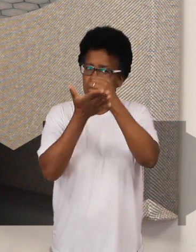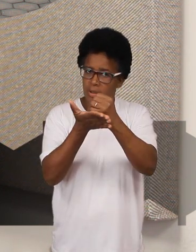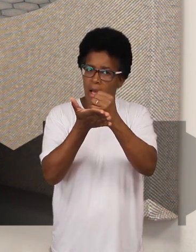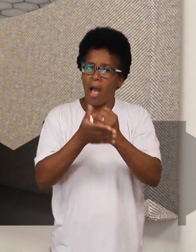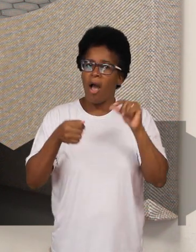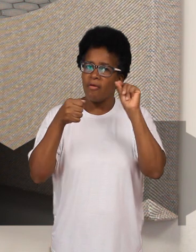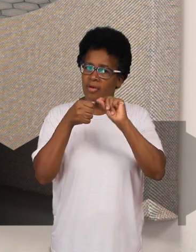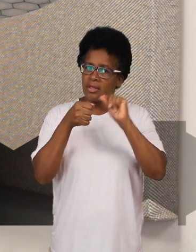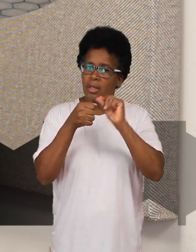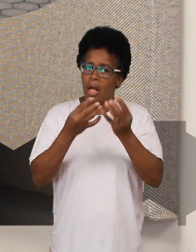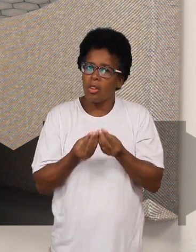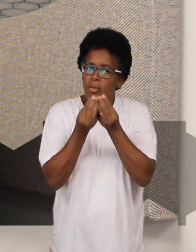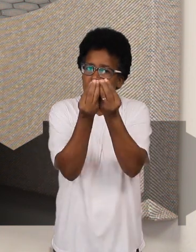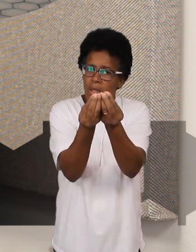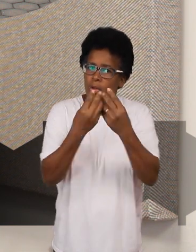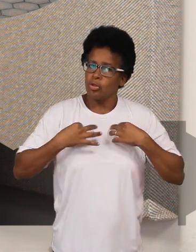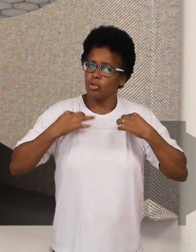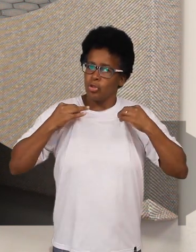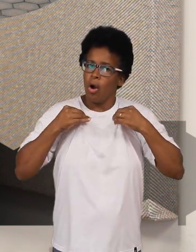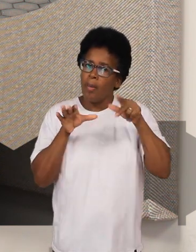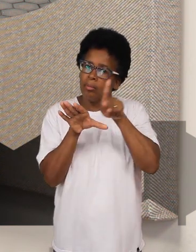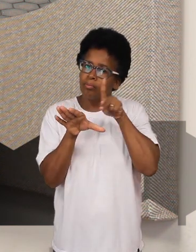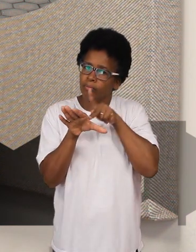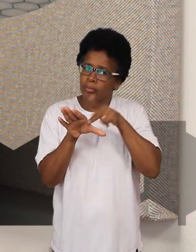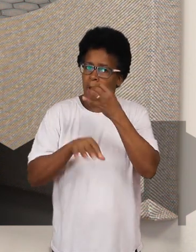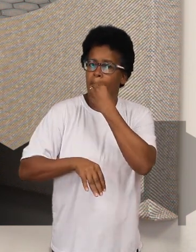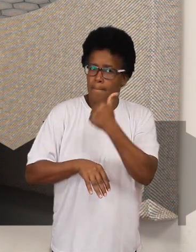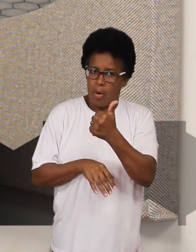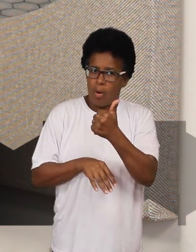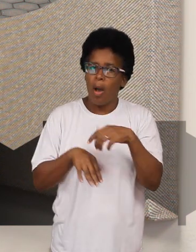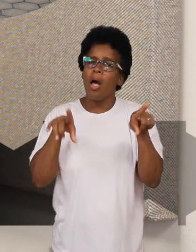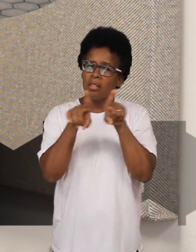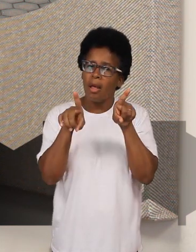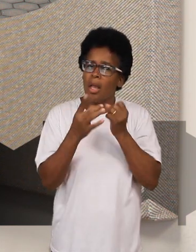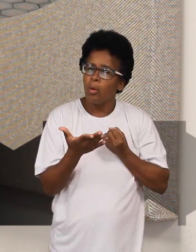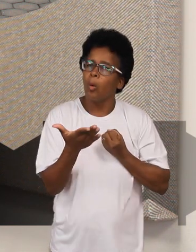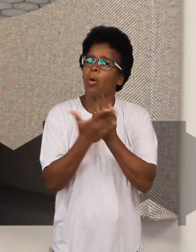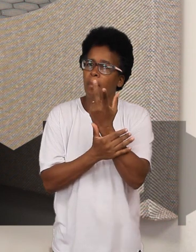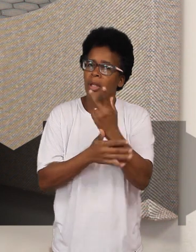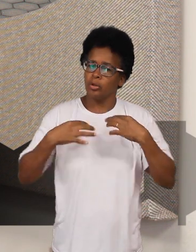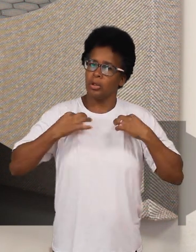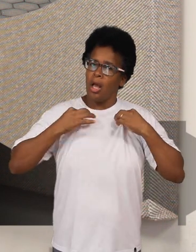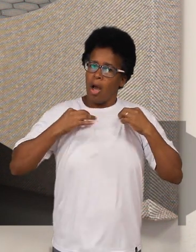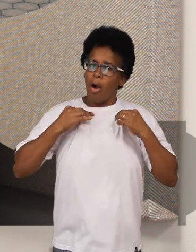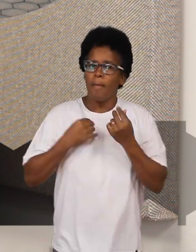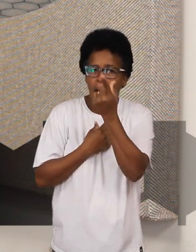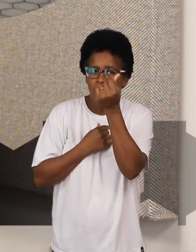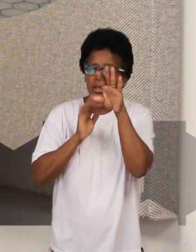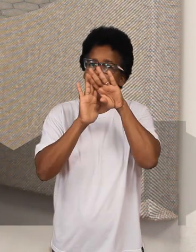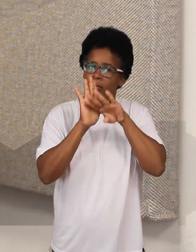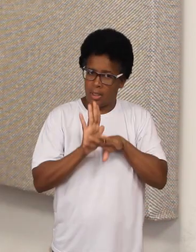duas formas, fazendo a doação de roupas e calçados em bom estado ou até mesmo adquirindo peças por preços